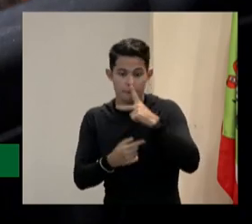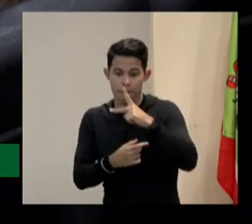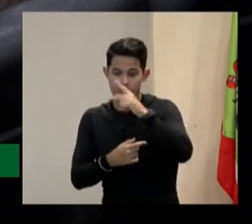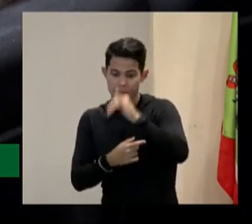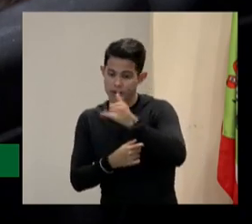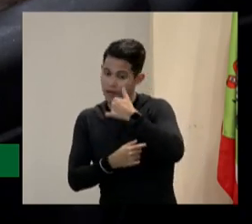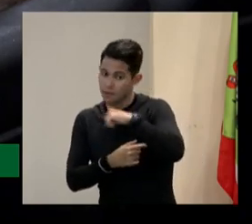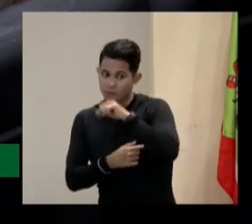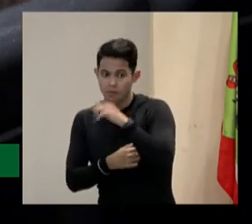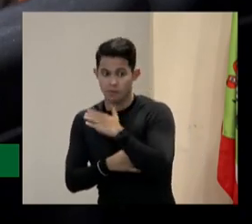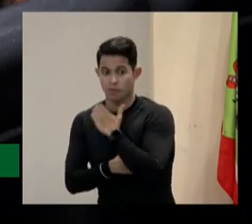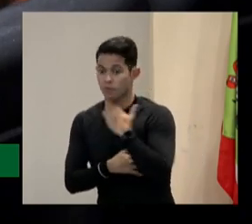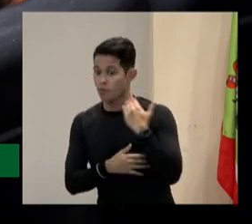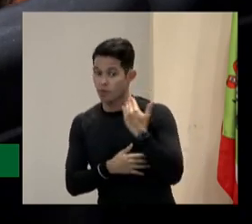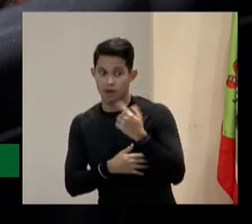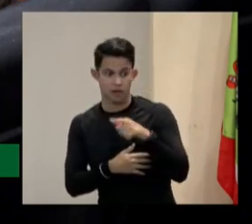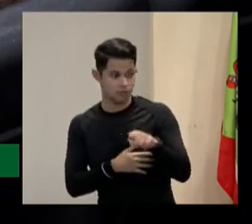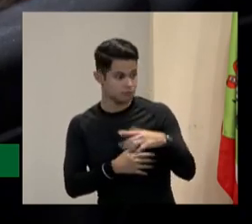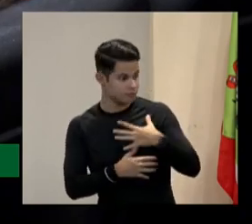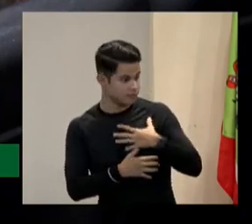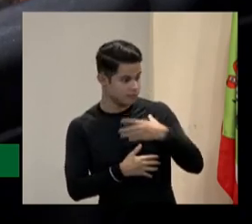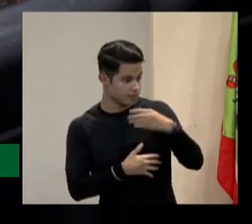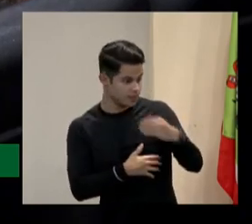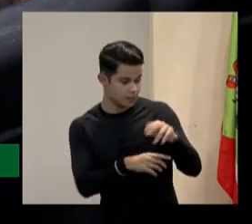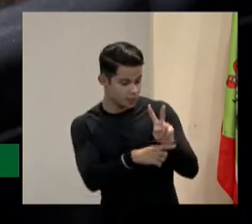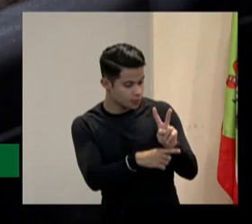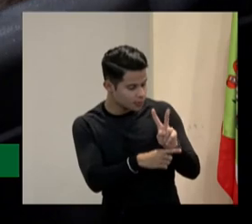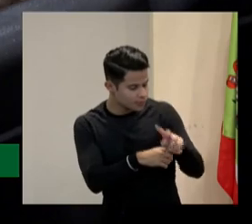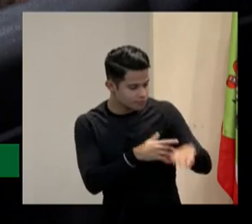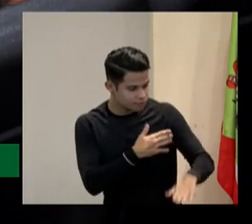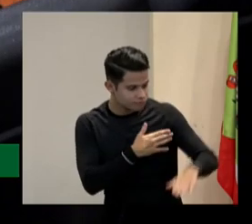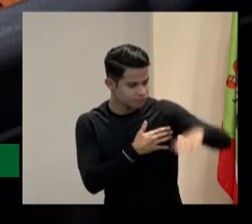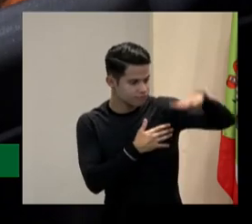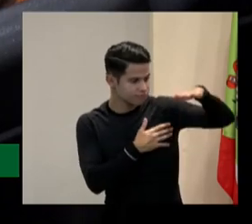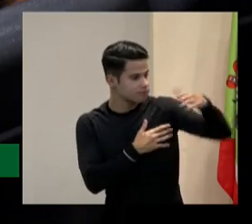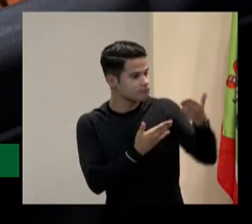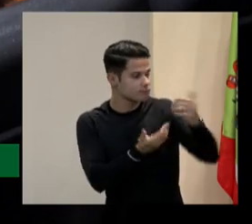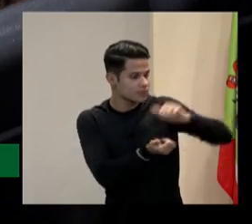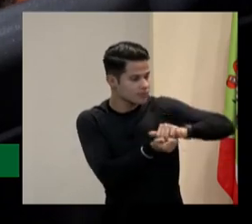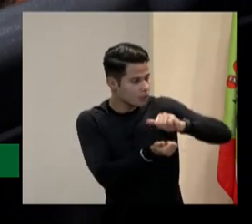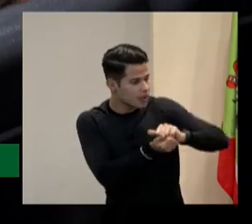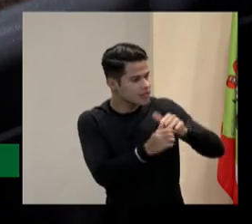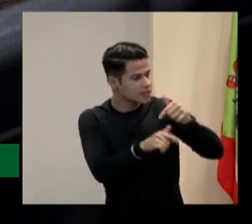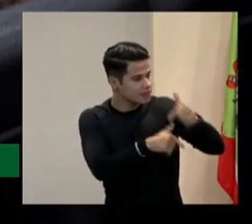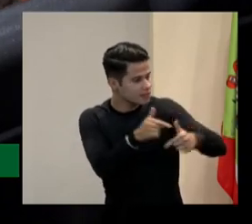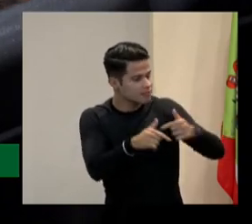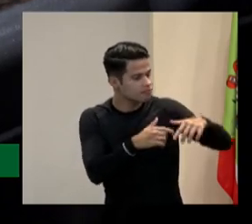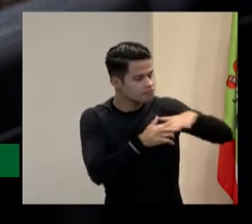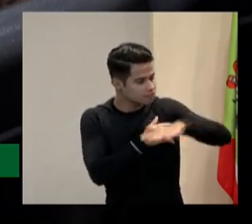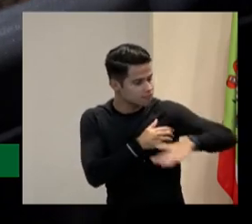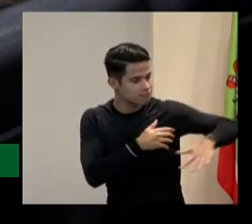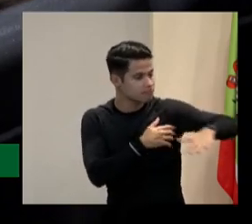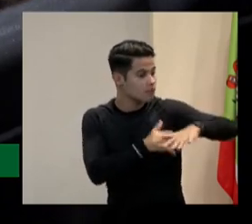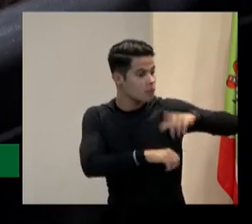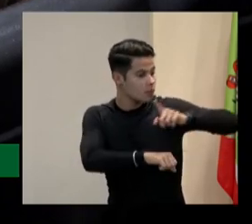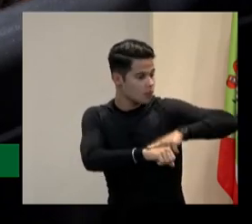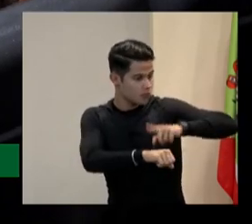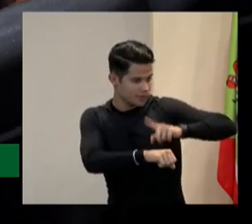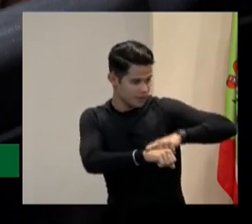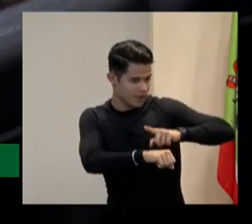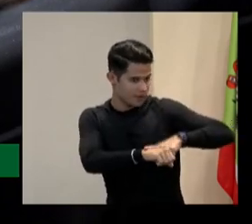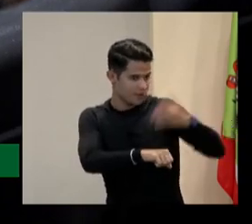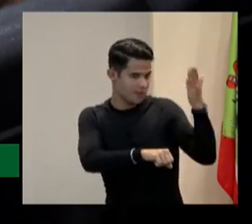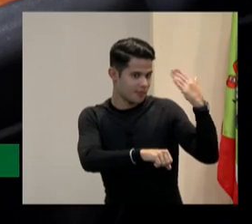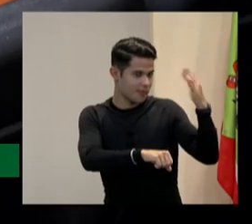têm que ter um lugar ao sol no mercado de trabalho qualificado passou o tempo que o cego vendia